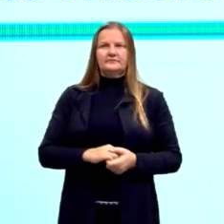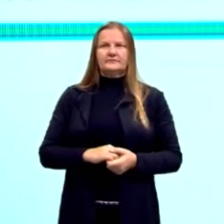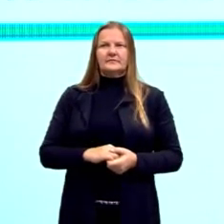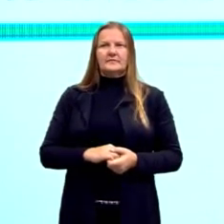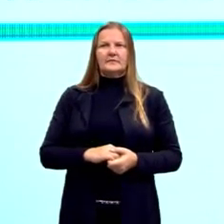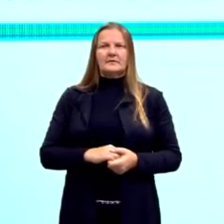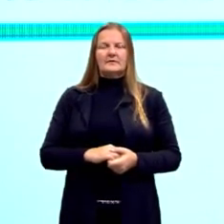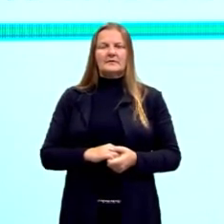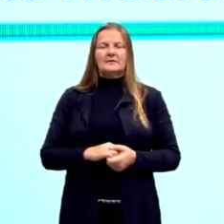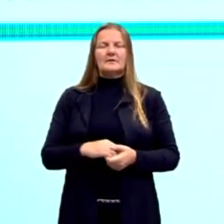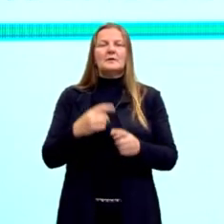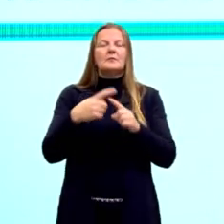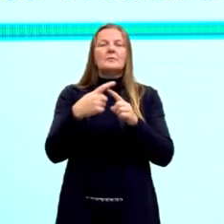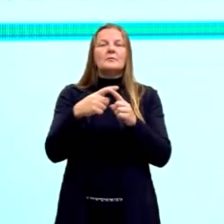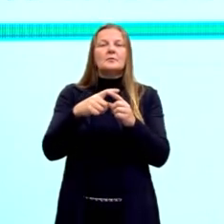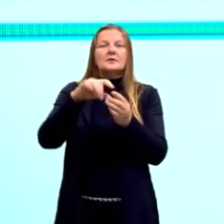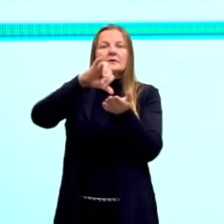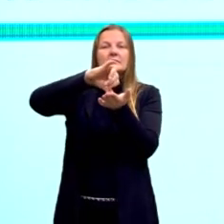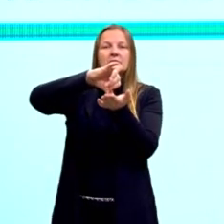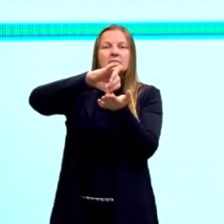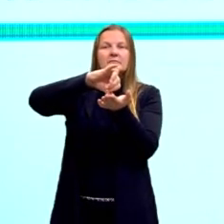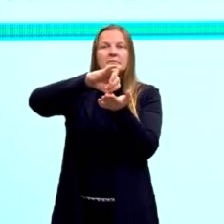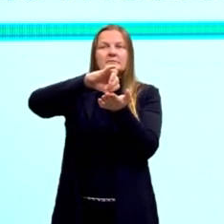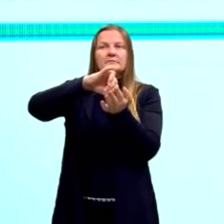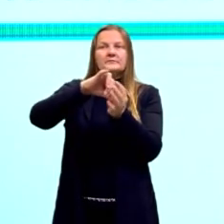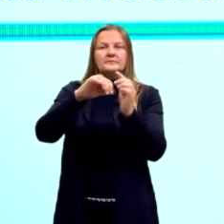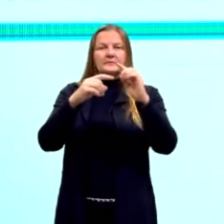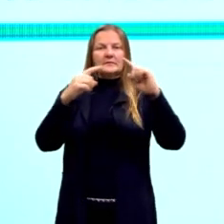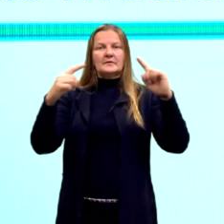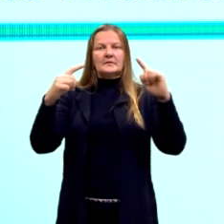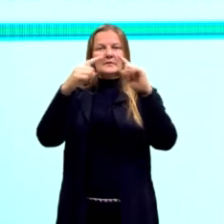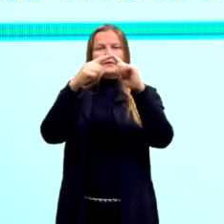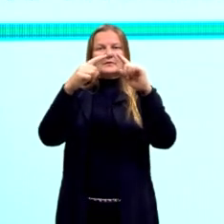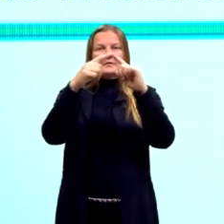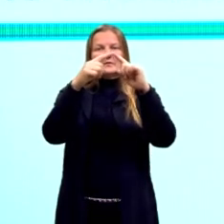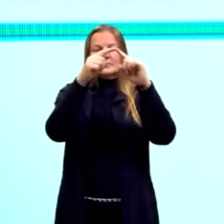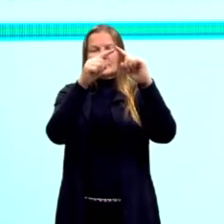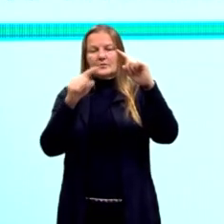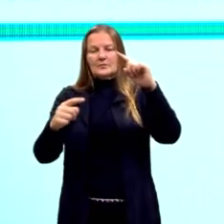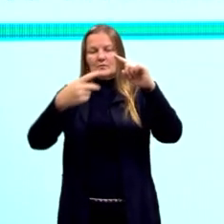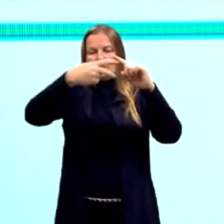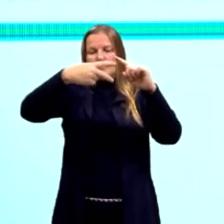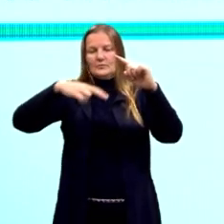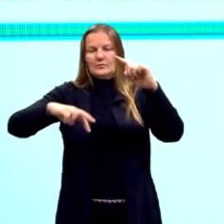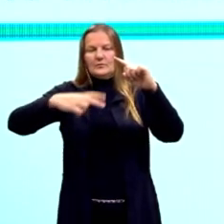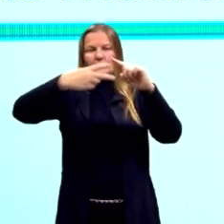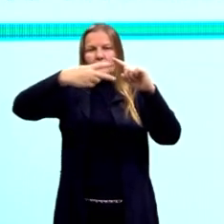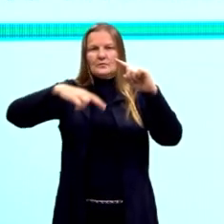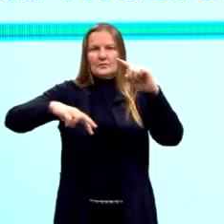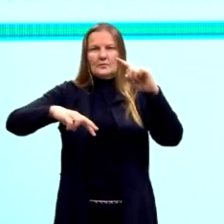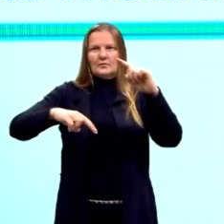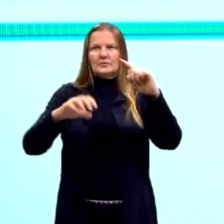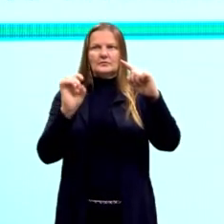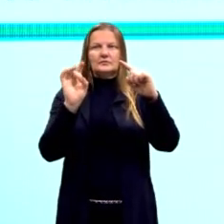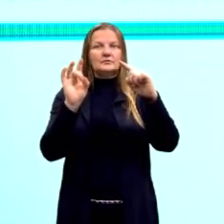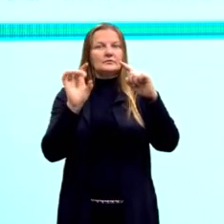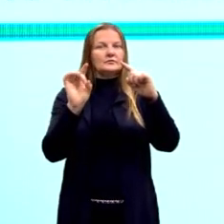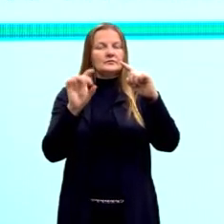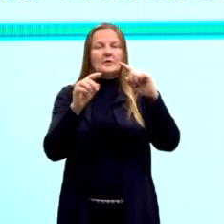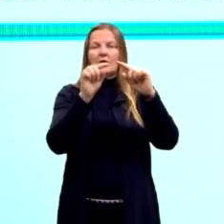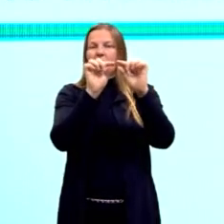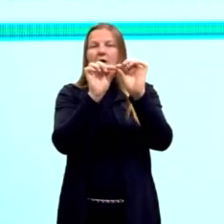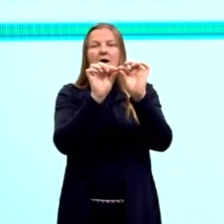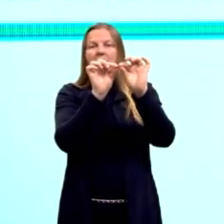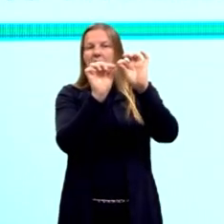chamada de seviana, porque ela não parte do vértice cortando o lado oposto. Ela é apenas um segmento de